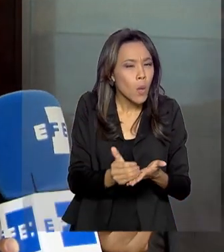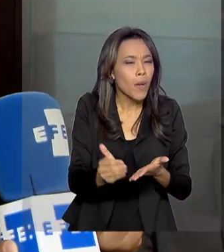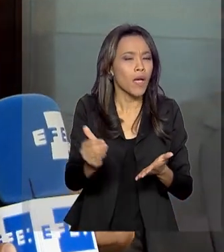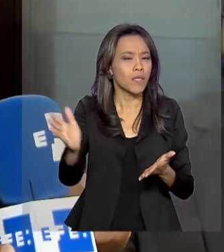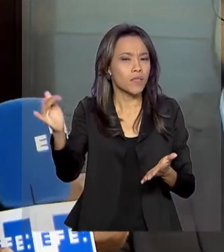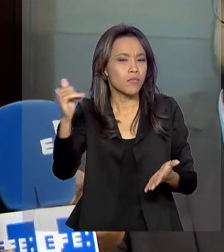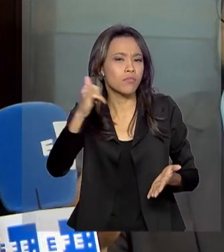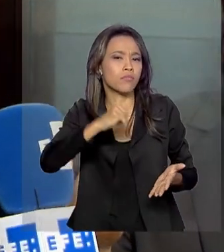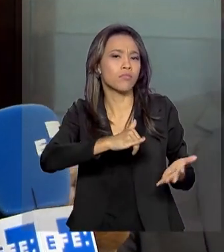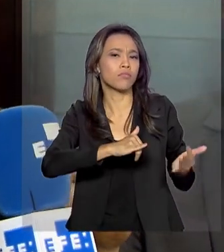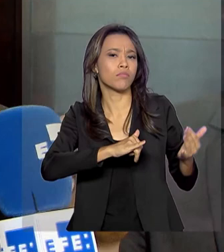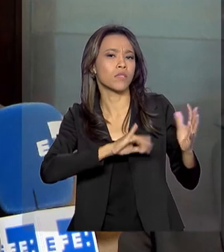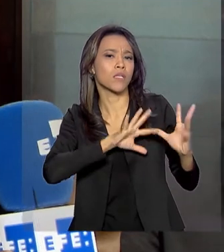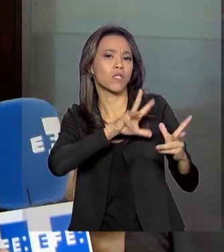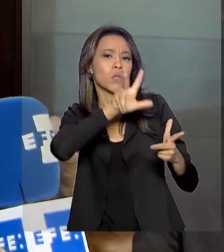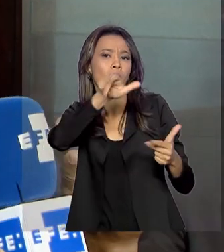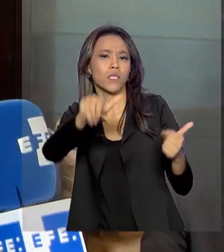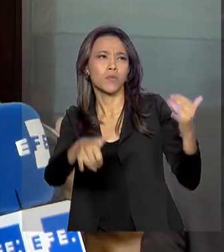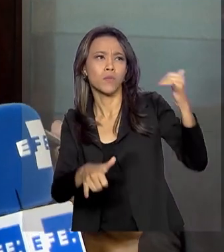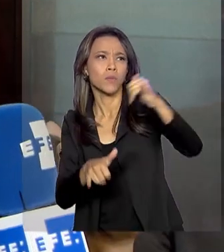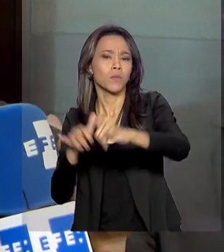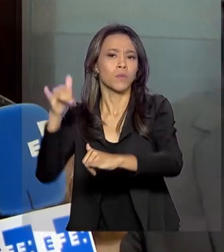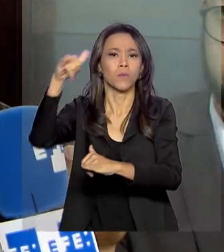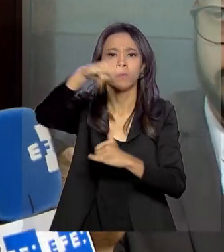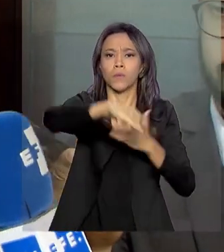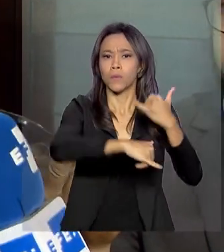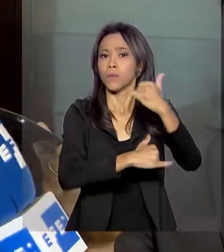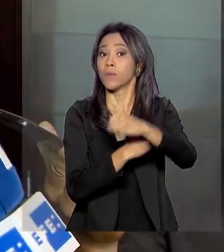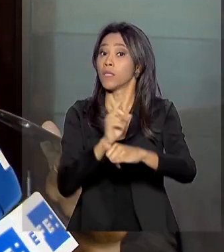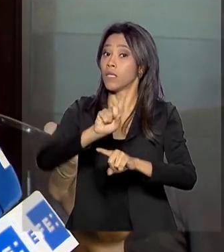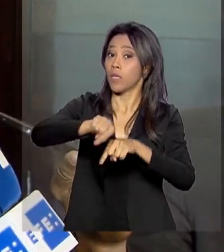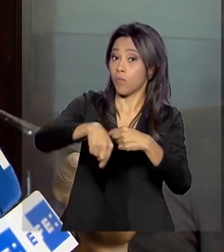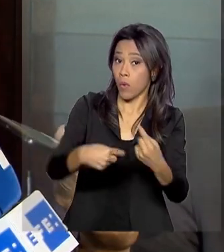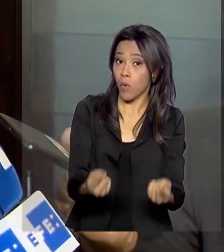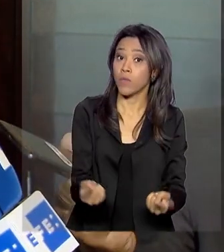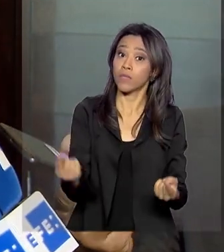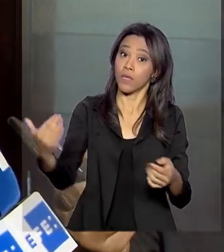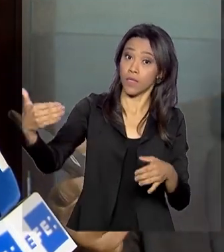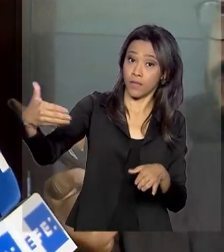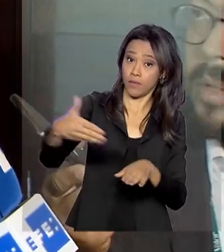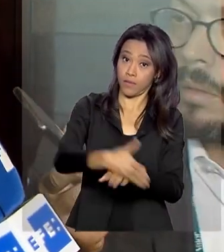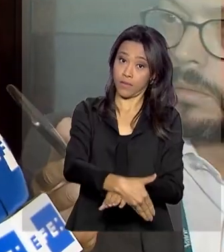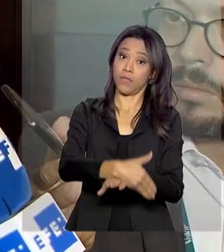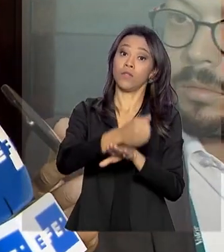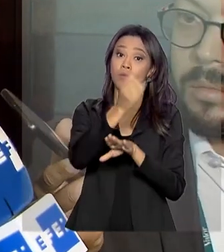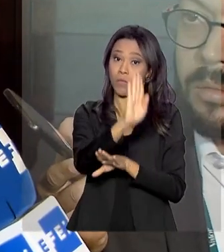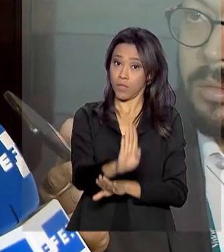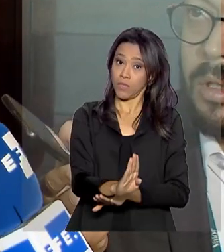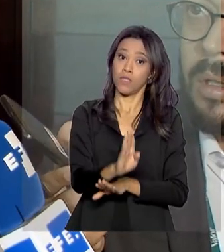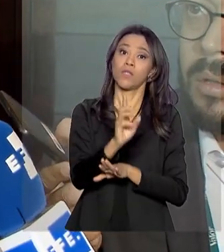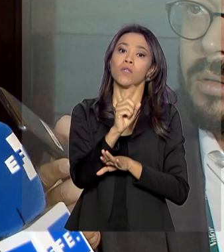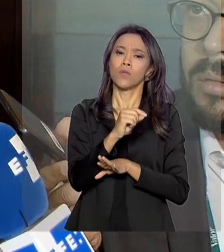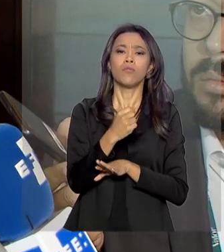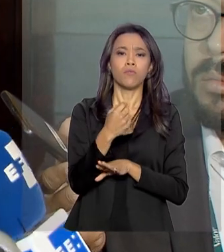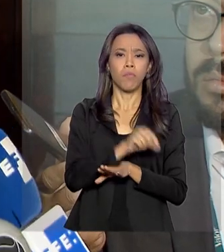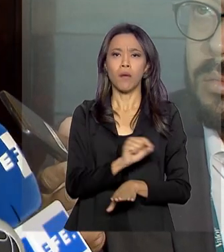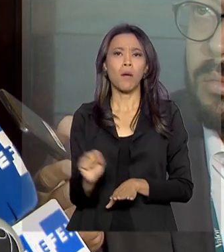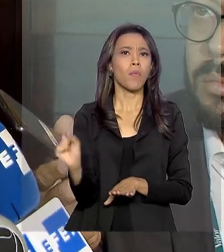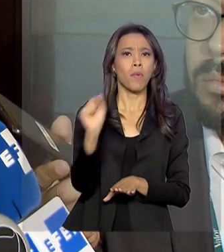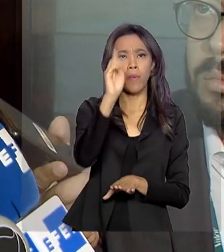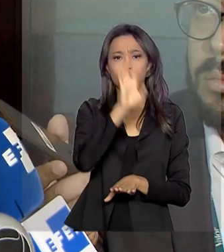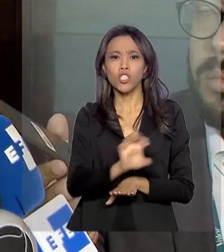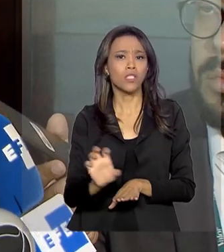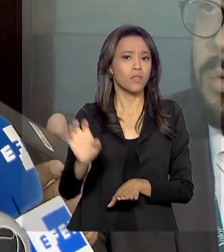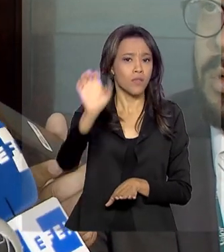rotas internacionais, vamos aumentando as frequências. Na sequência, elas devem ingressar no mercado aéreo nacional, fazendo voos domésticos. Isso vai